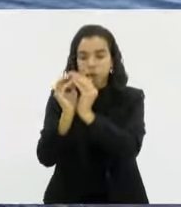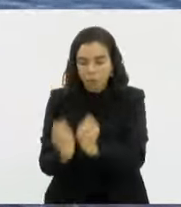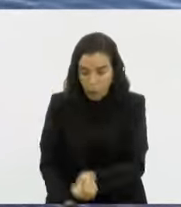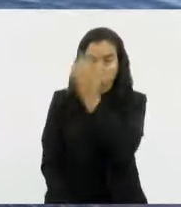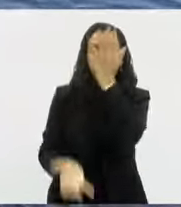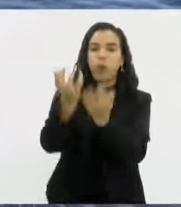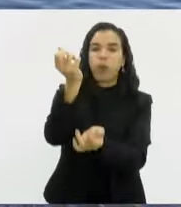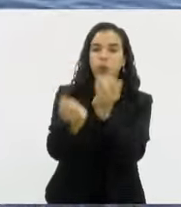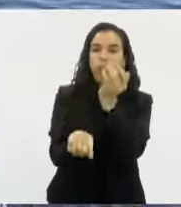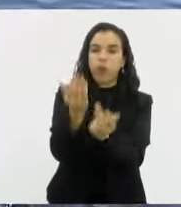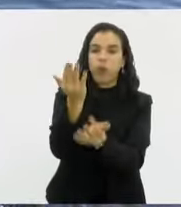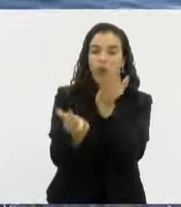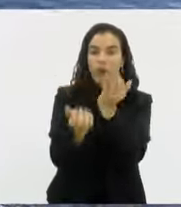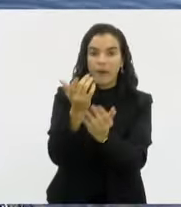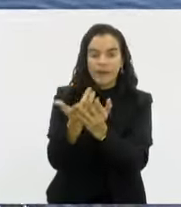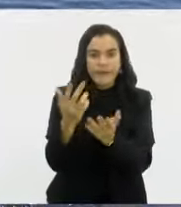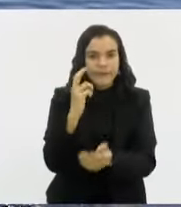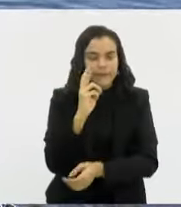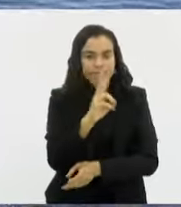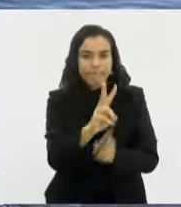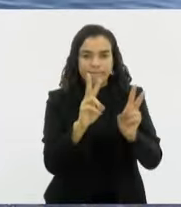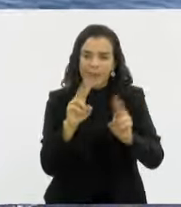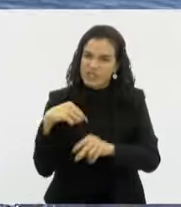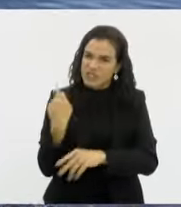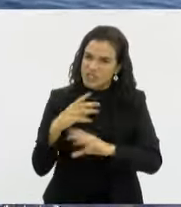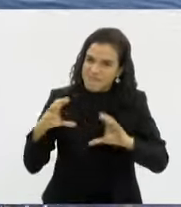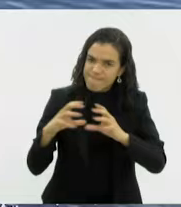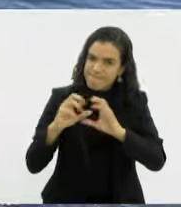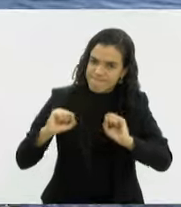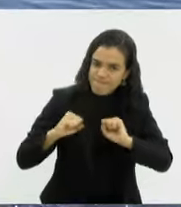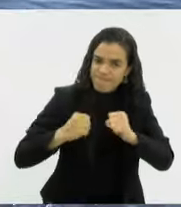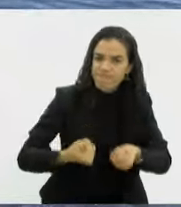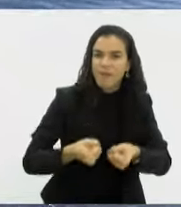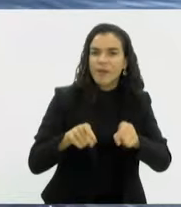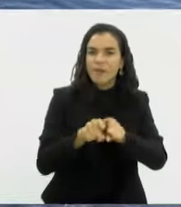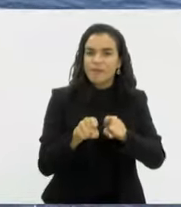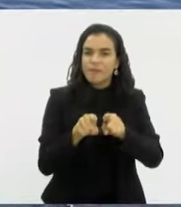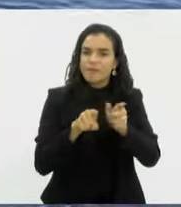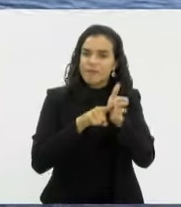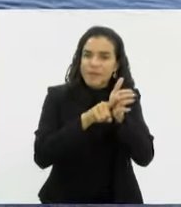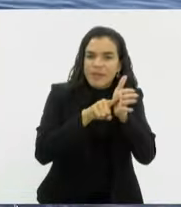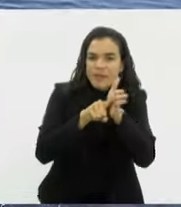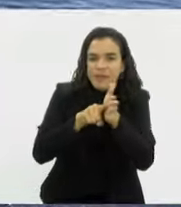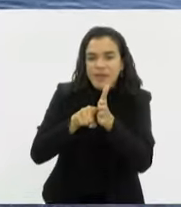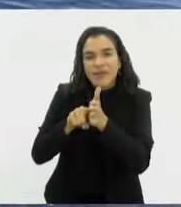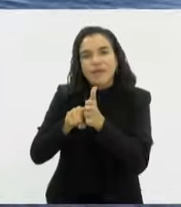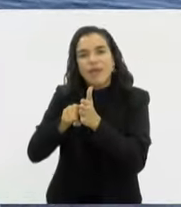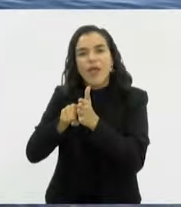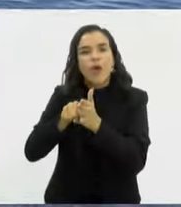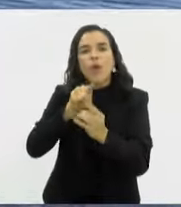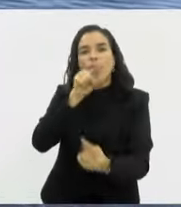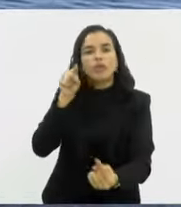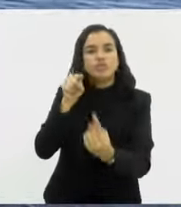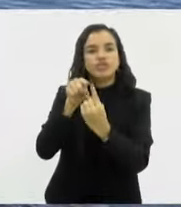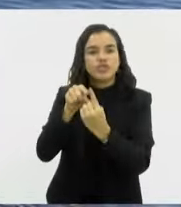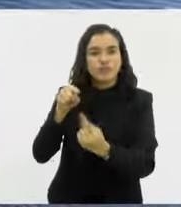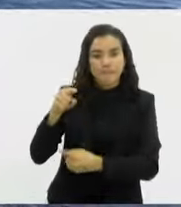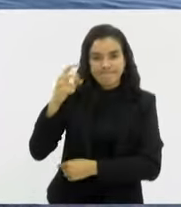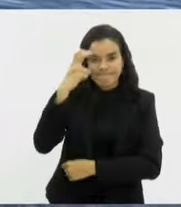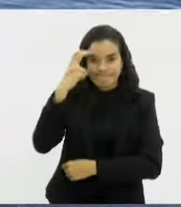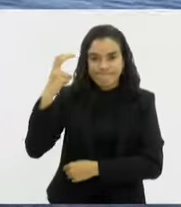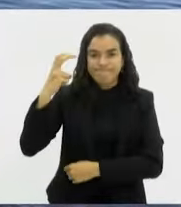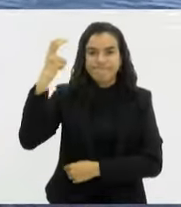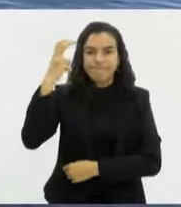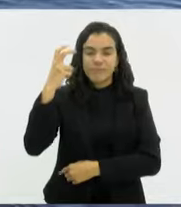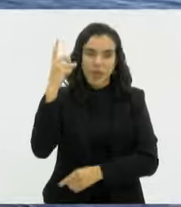é uma prática que a gente tem que cada vez mais unir esforços, usar esse tipo de operação que tem um componente de inteligência, porque a partir do momento que a gente